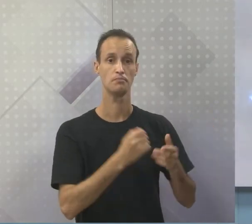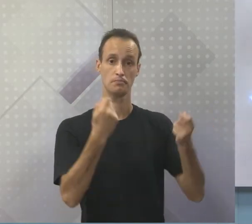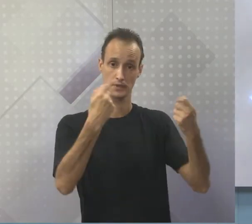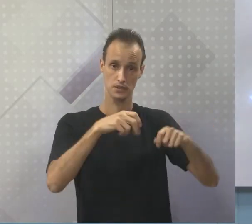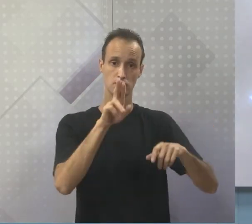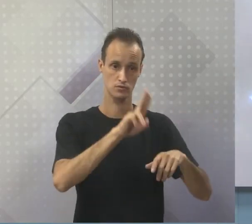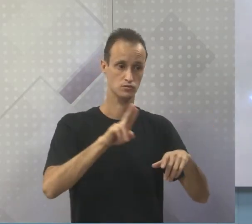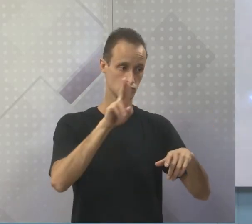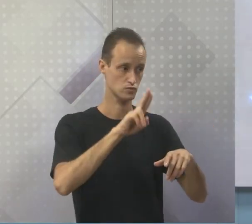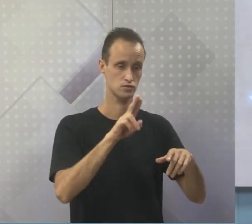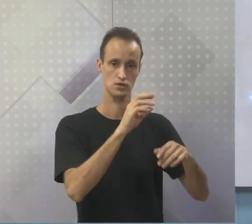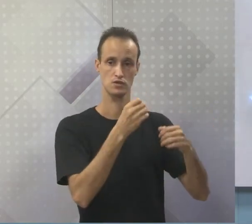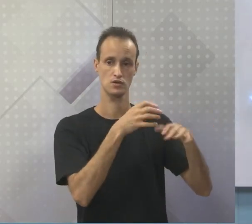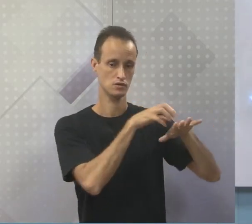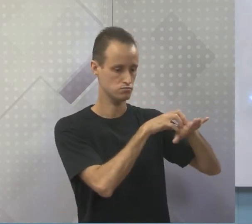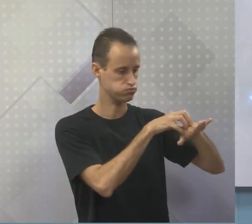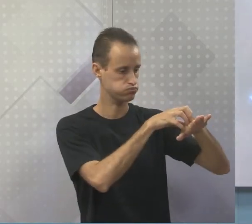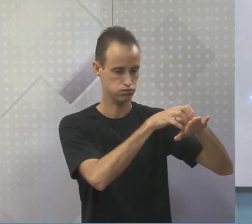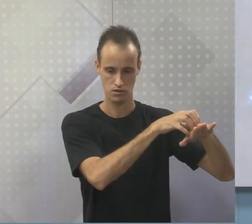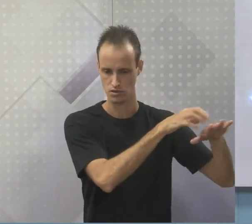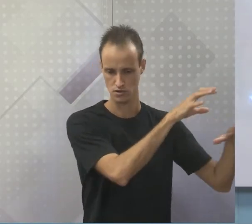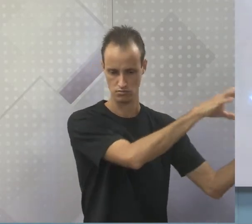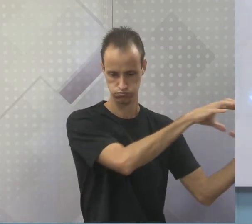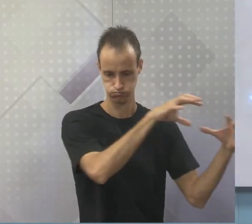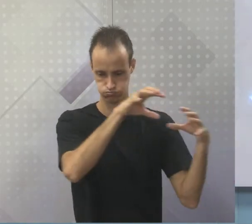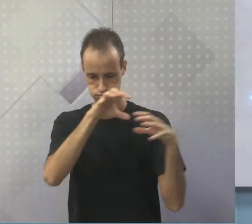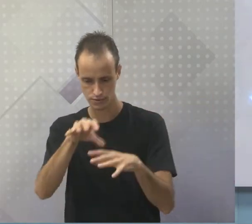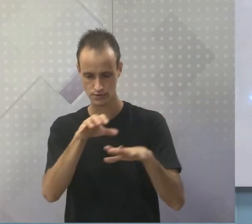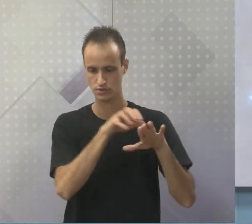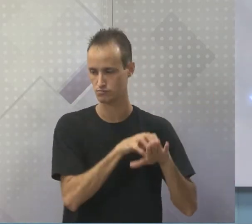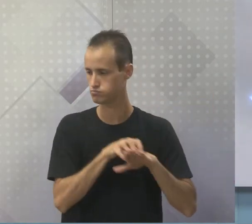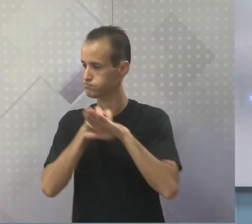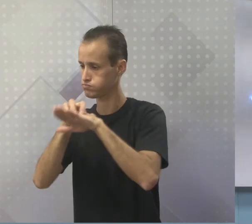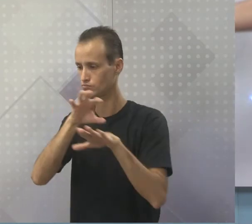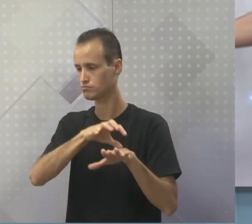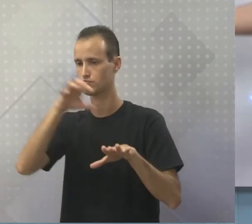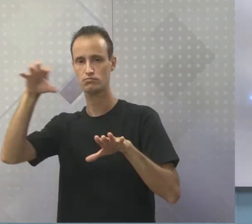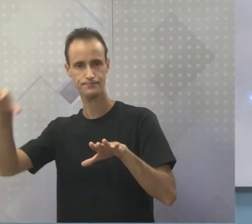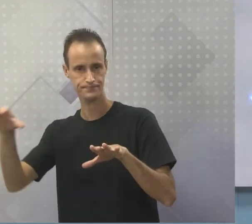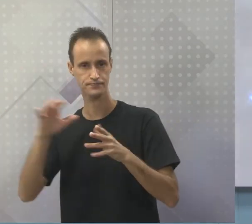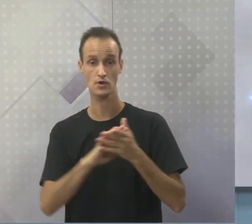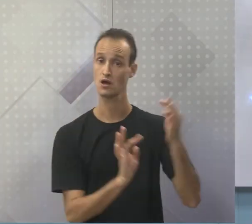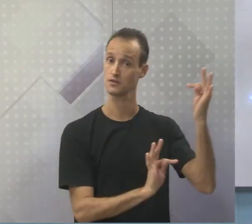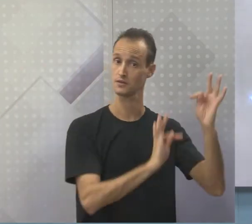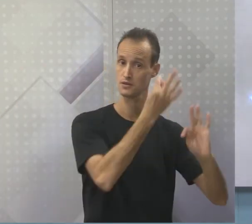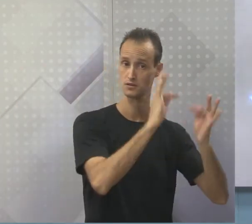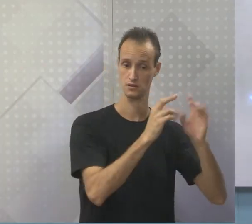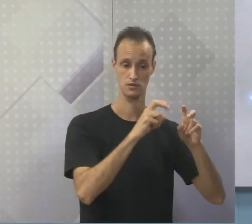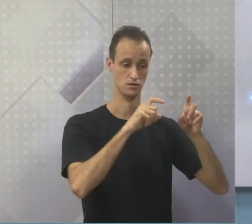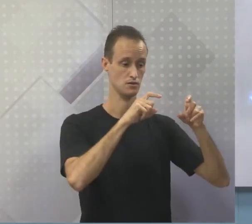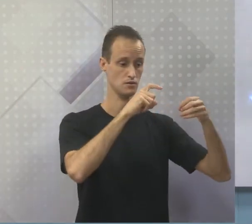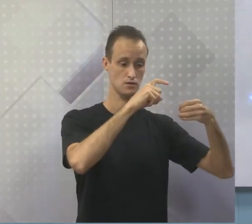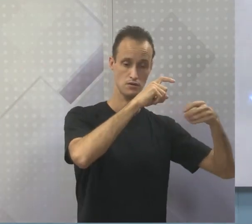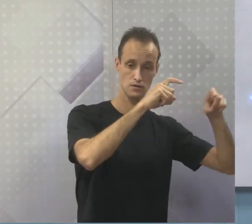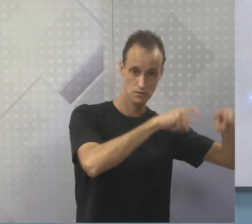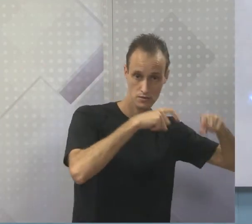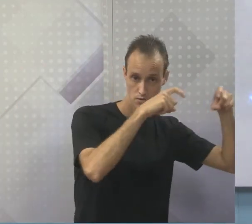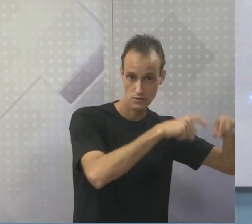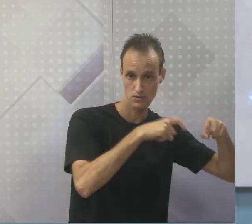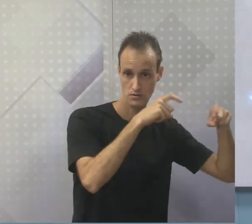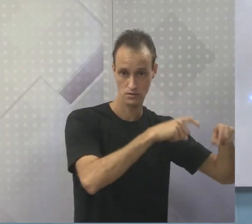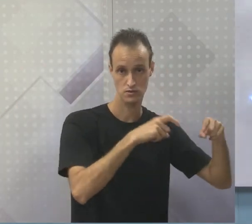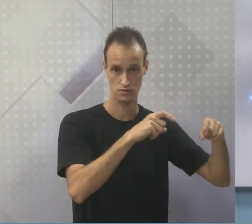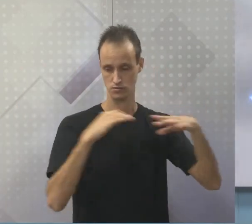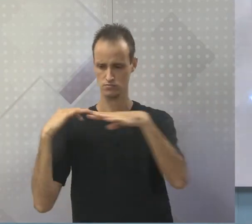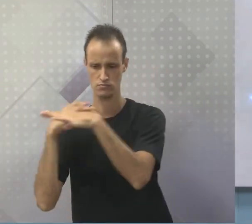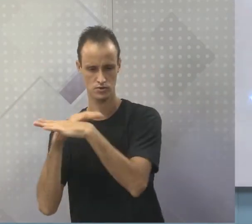que utilizar o transporte. Da indústria para o comércio, também. A tecnologia utilizada no campo, na indústria, e até na divulgação do comércio,